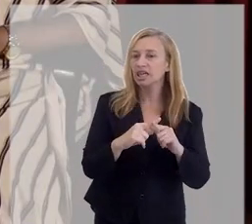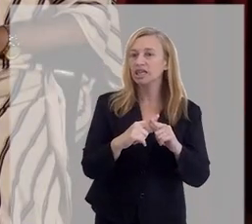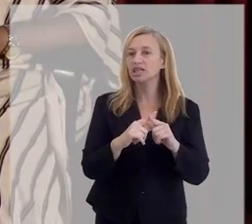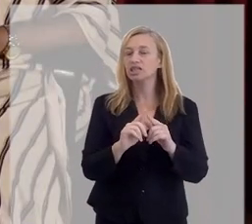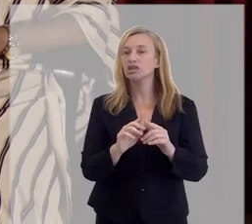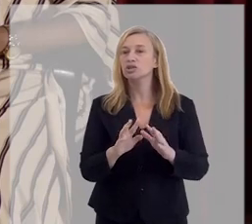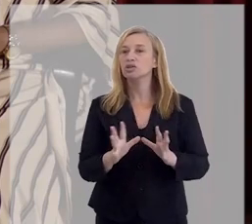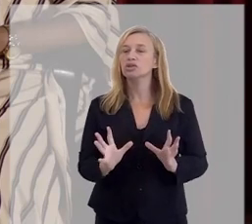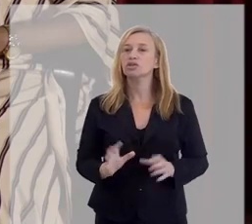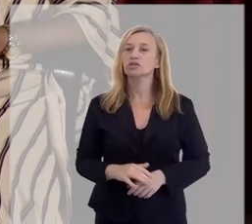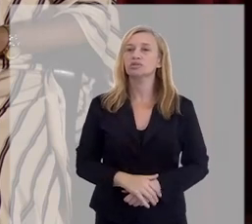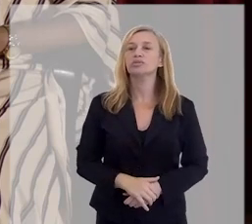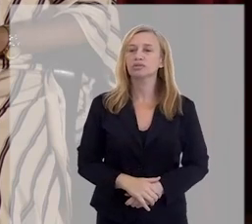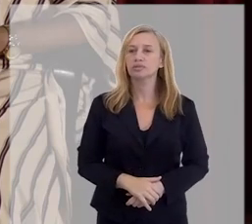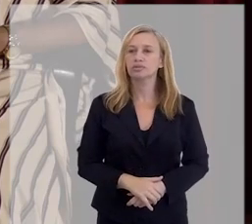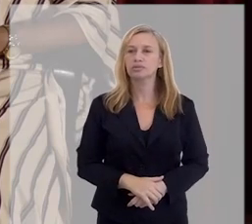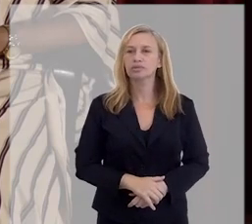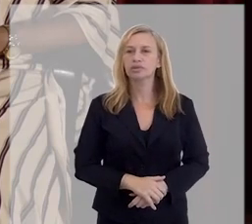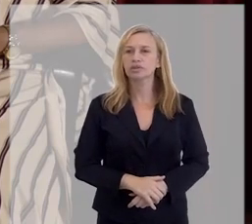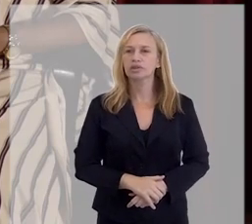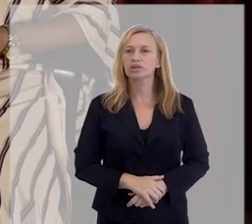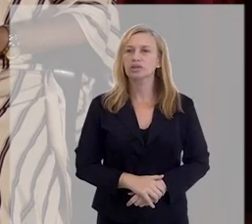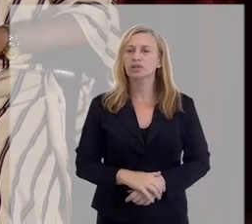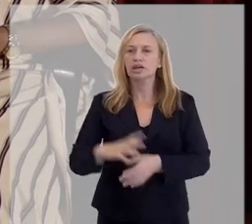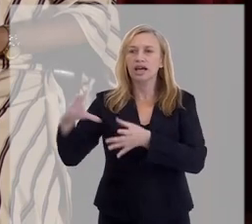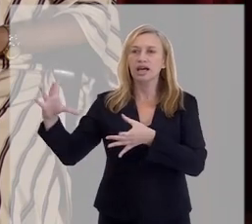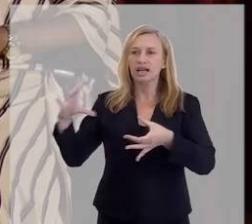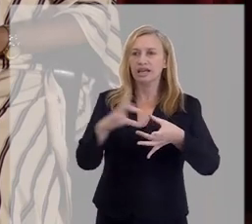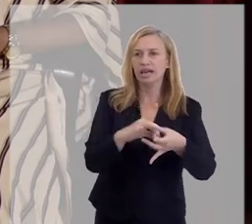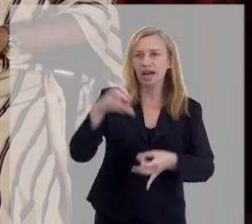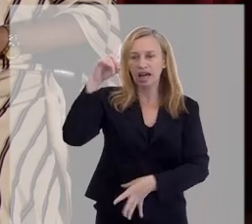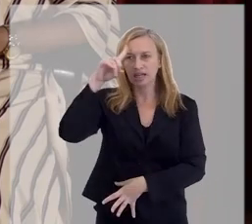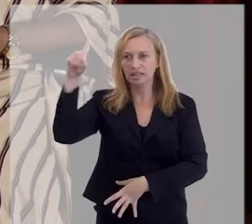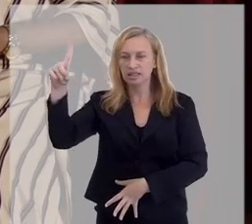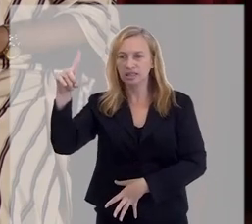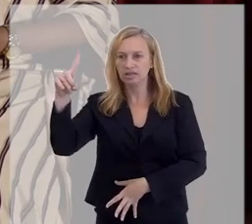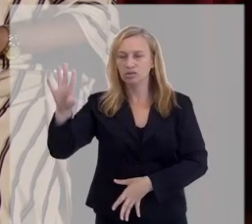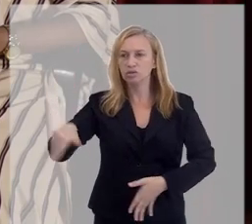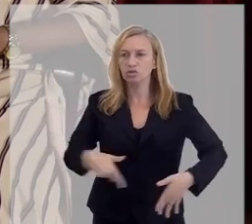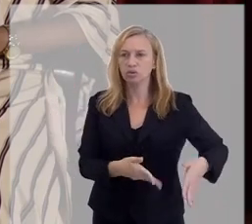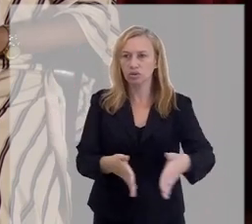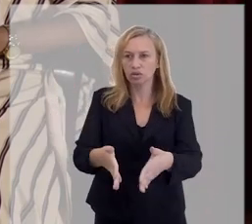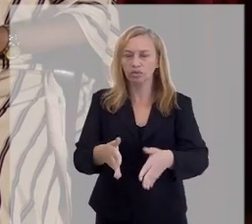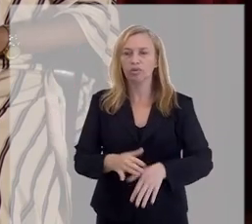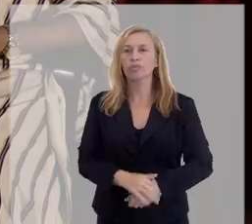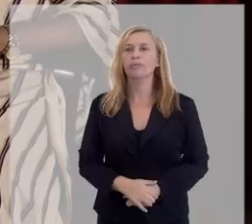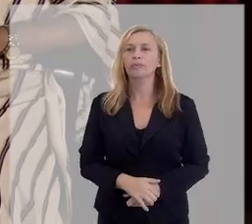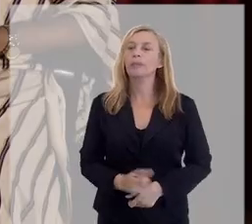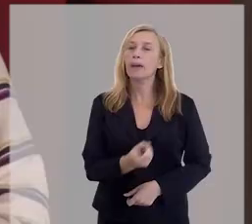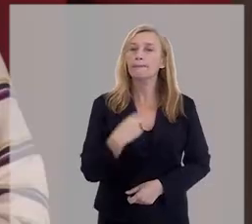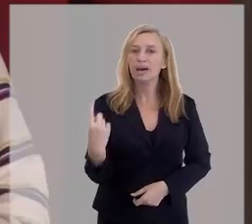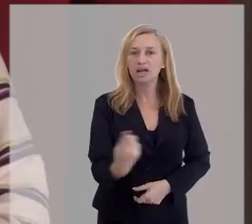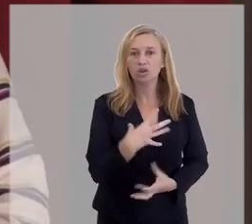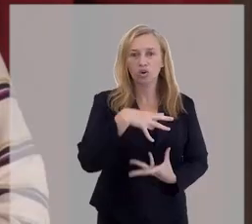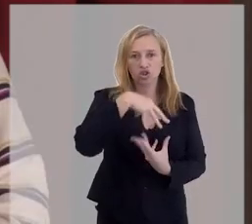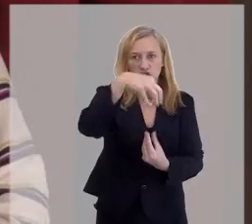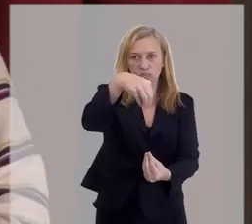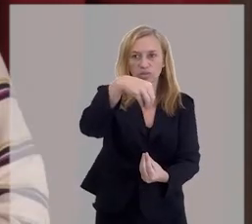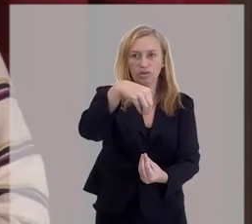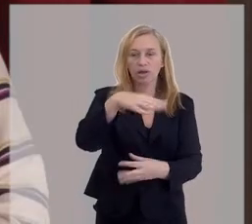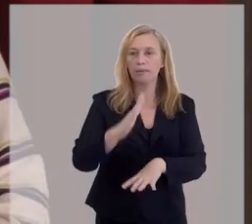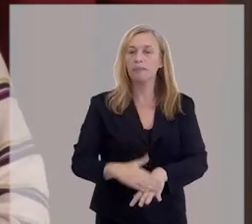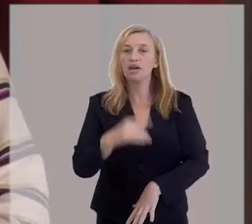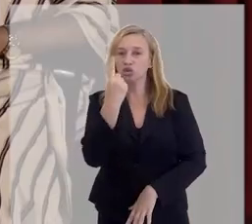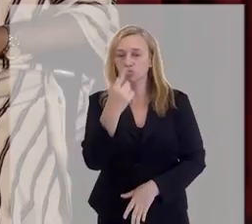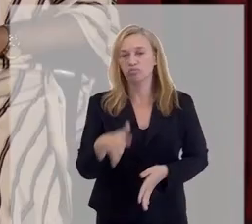de aqueles que se voltam para se religar a Deus através de um caminho. Então, para nós